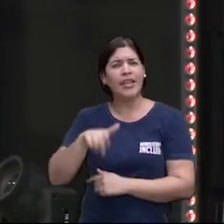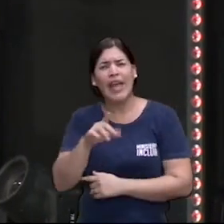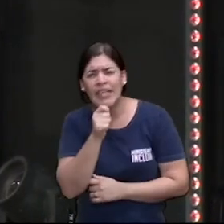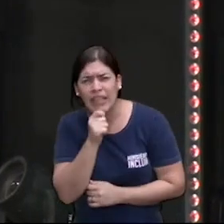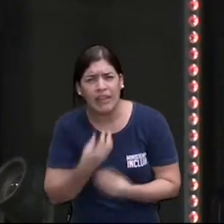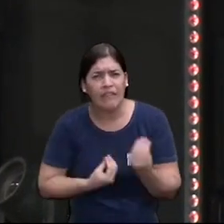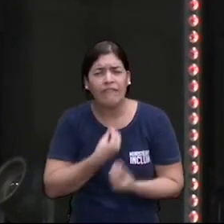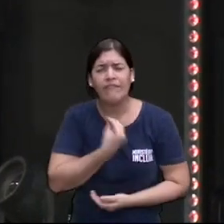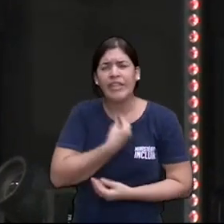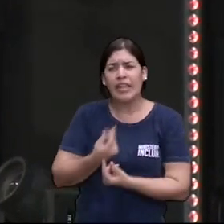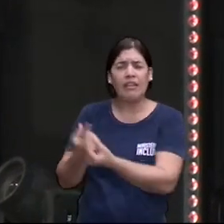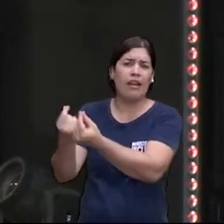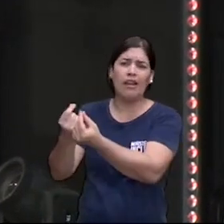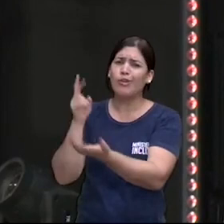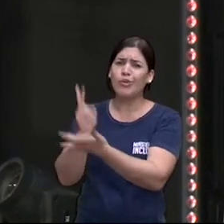sem vida eterna